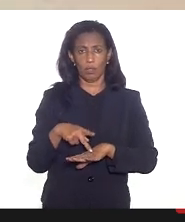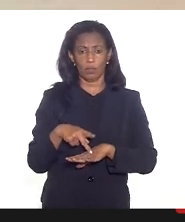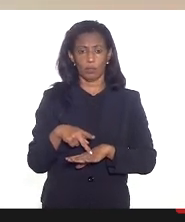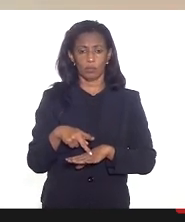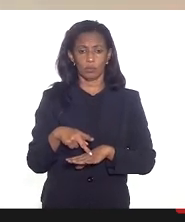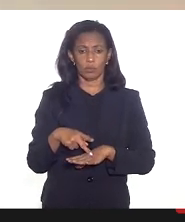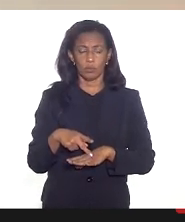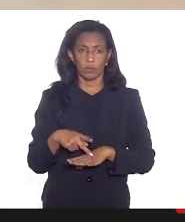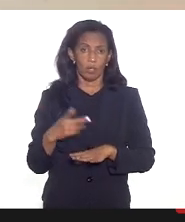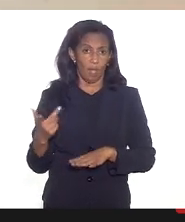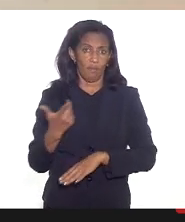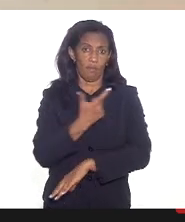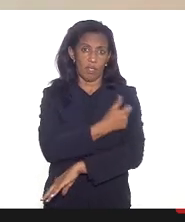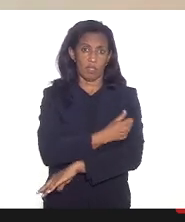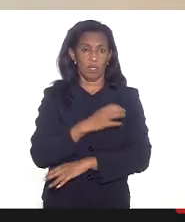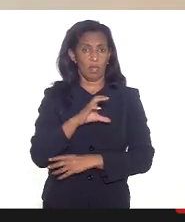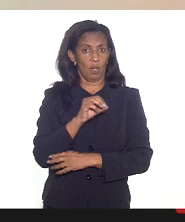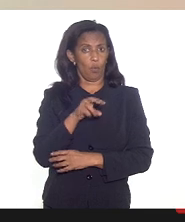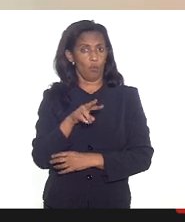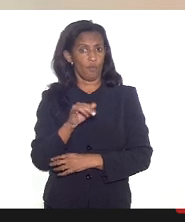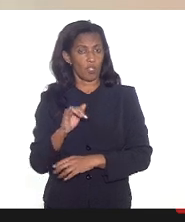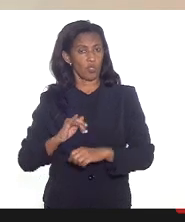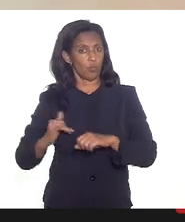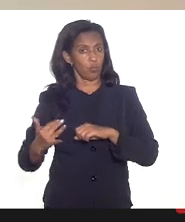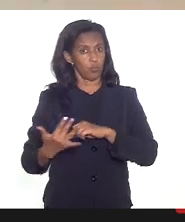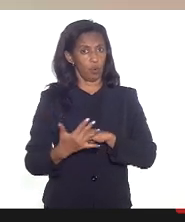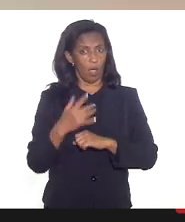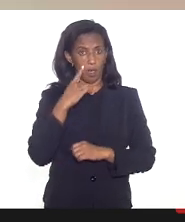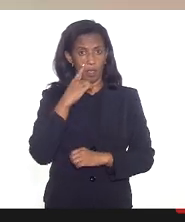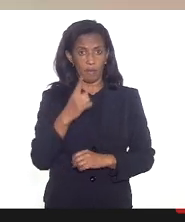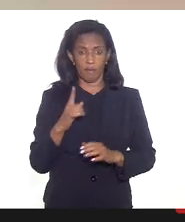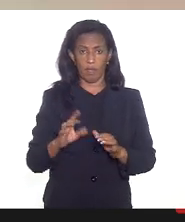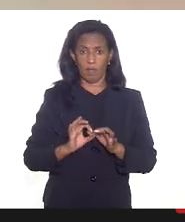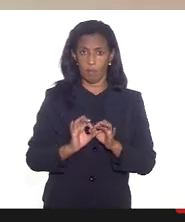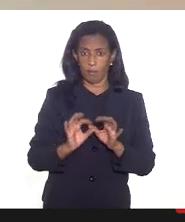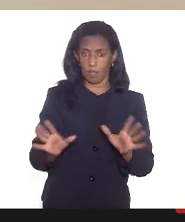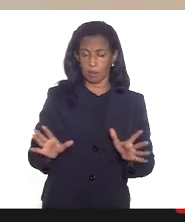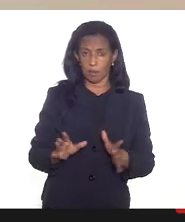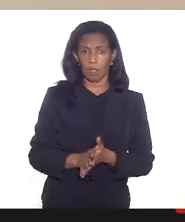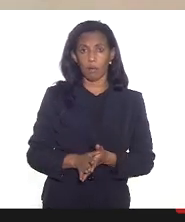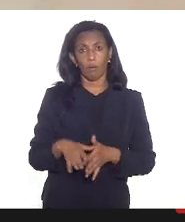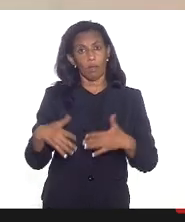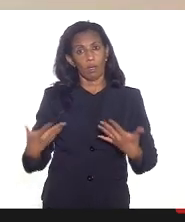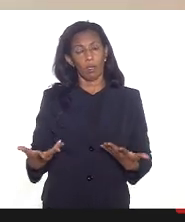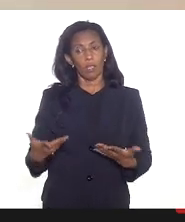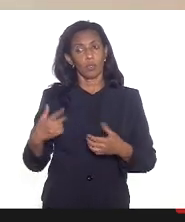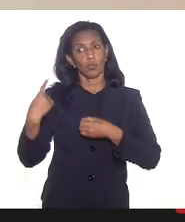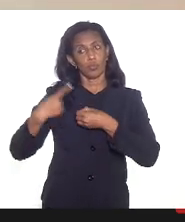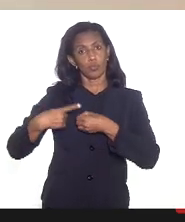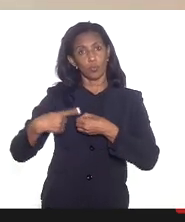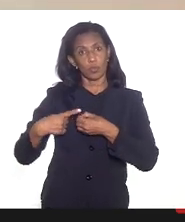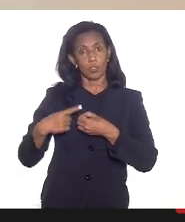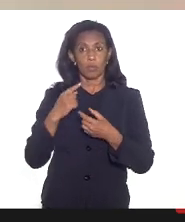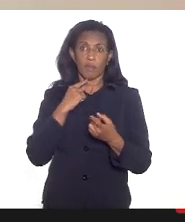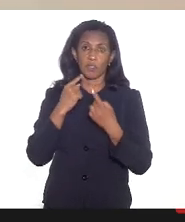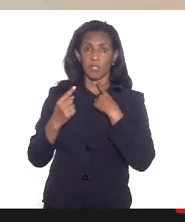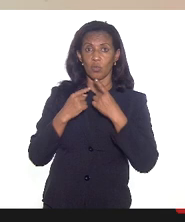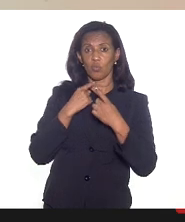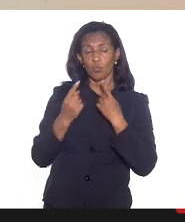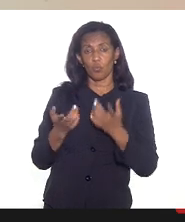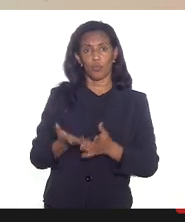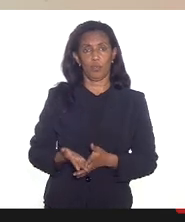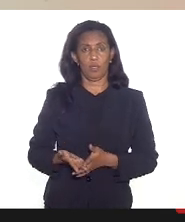operacionalização da vacina da covid e vê uma deliberação obviamente os municípios ficam na dúvida mas